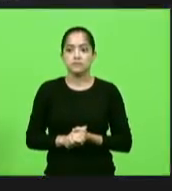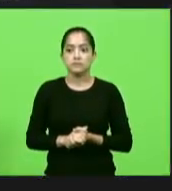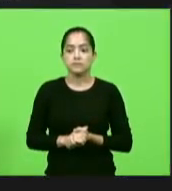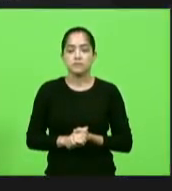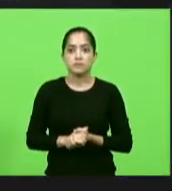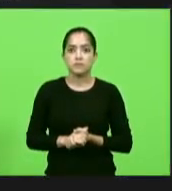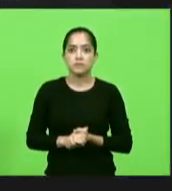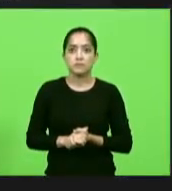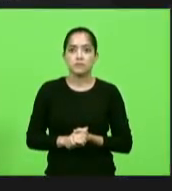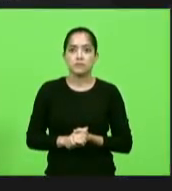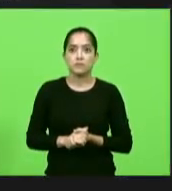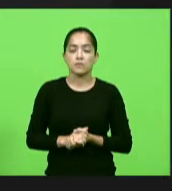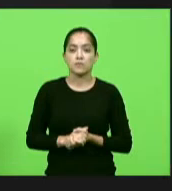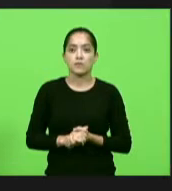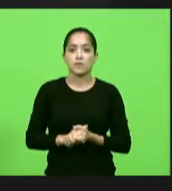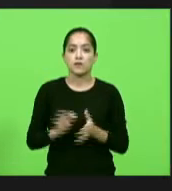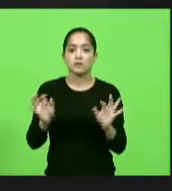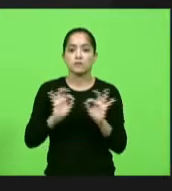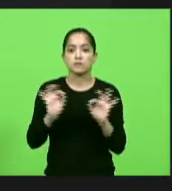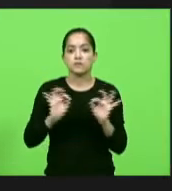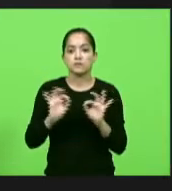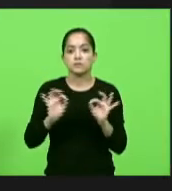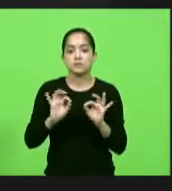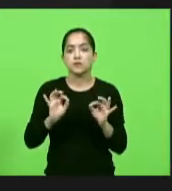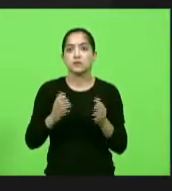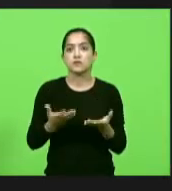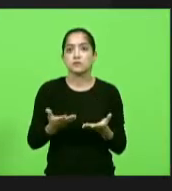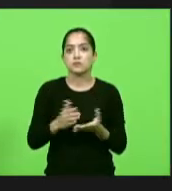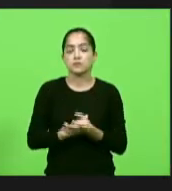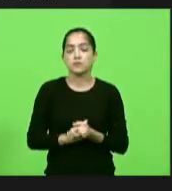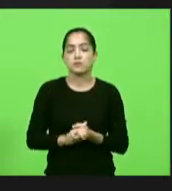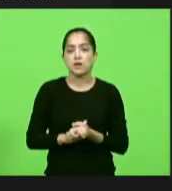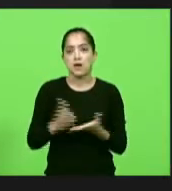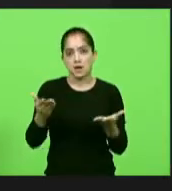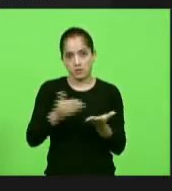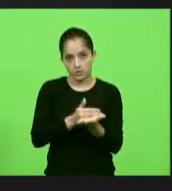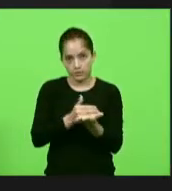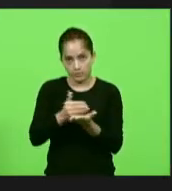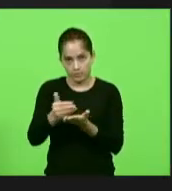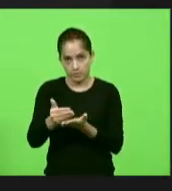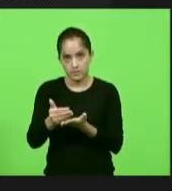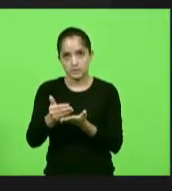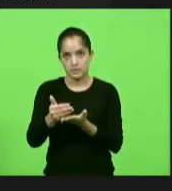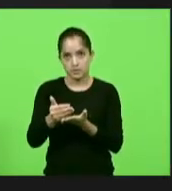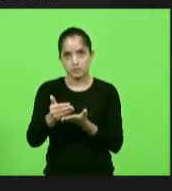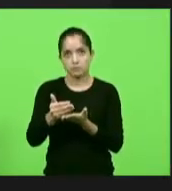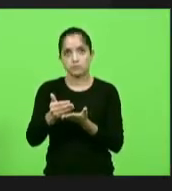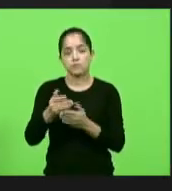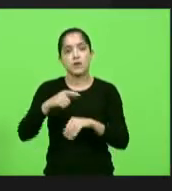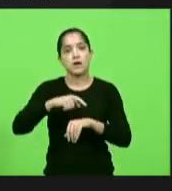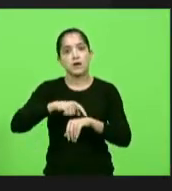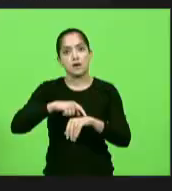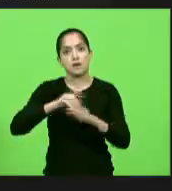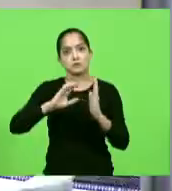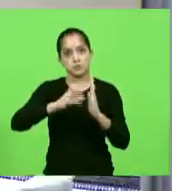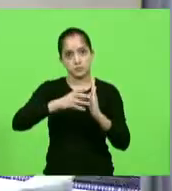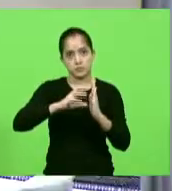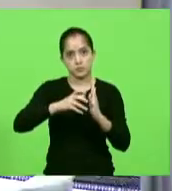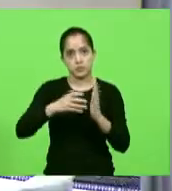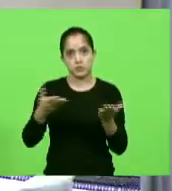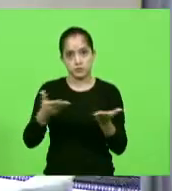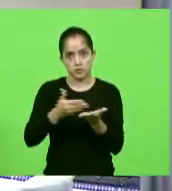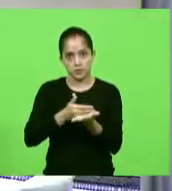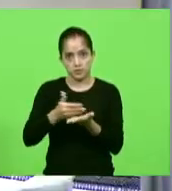Não tendo ninguém inscrito, passaremos, então, já ao horário destinado aos partidos